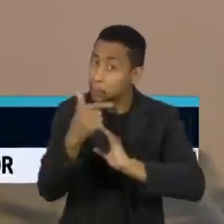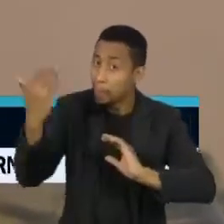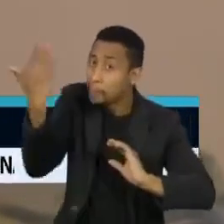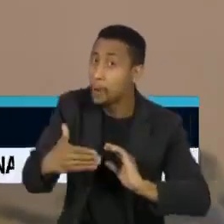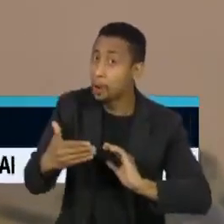o coronavírus.